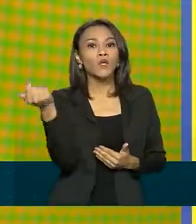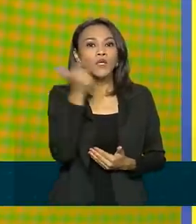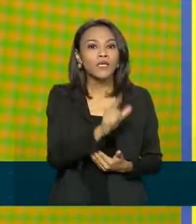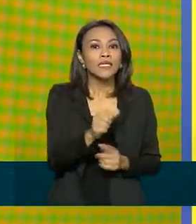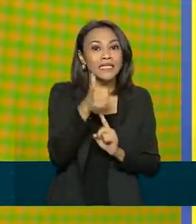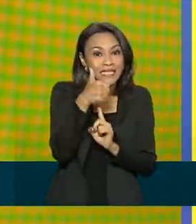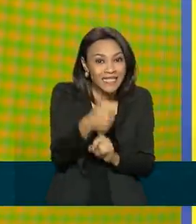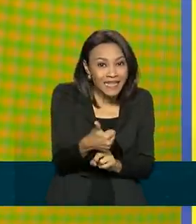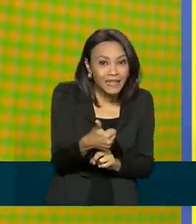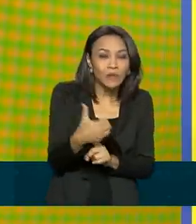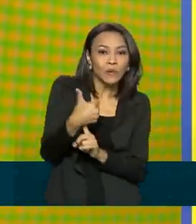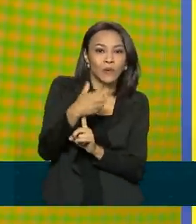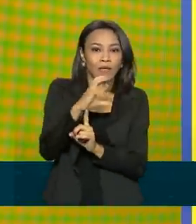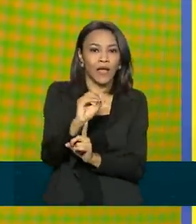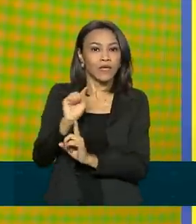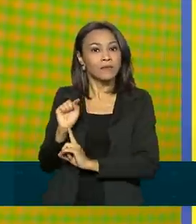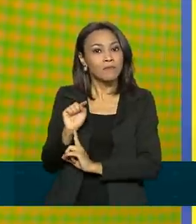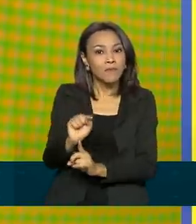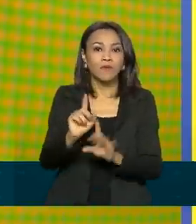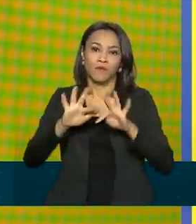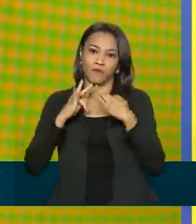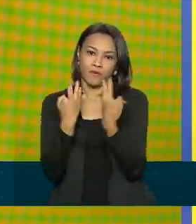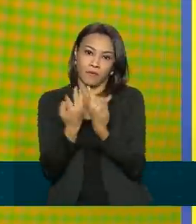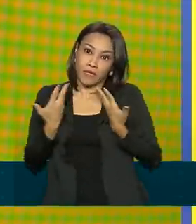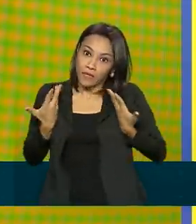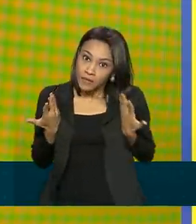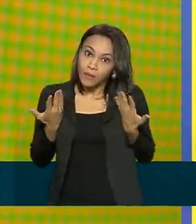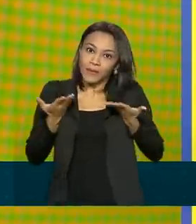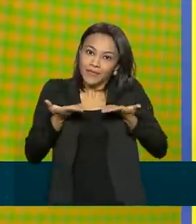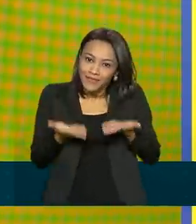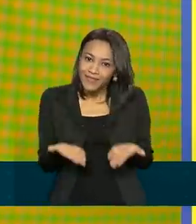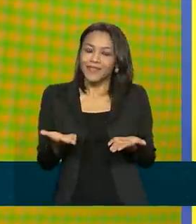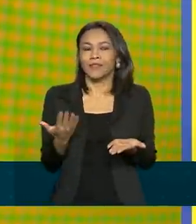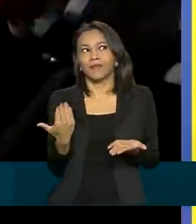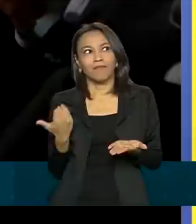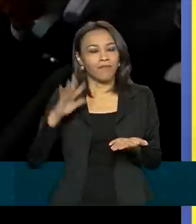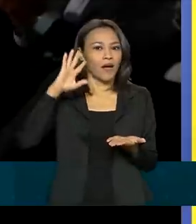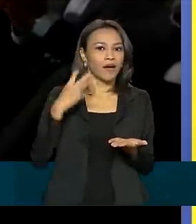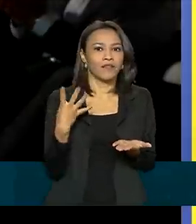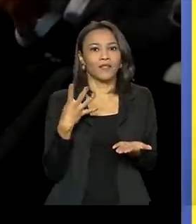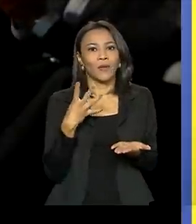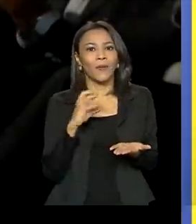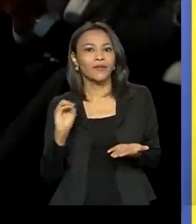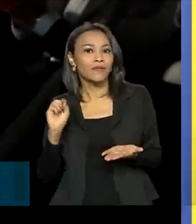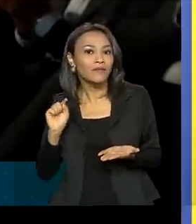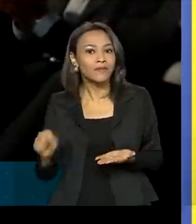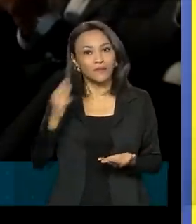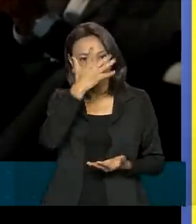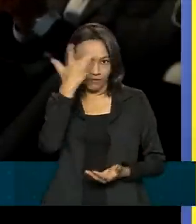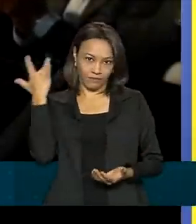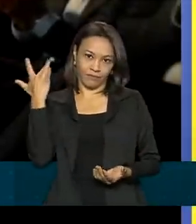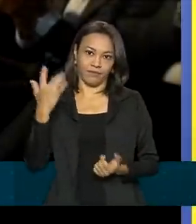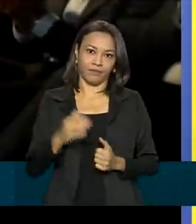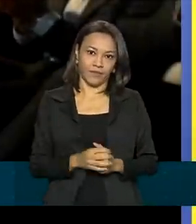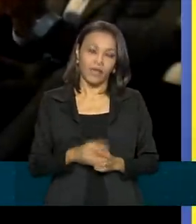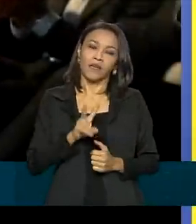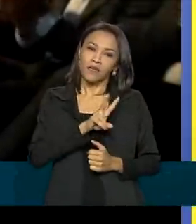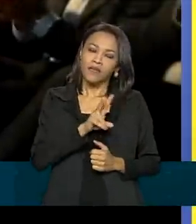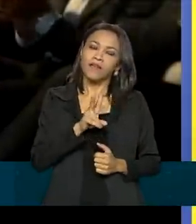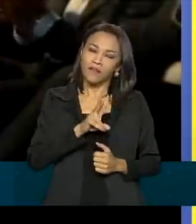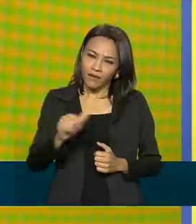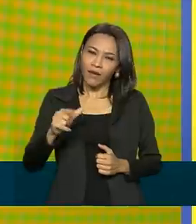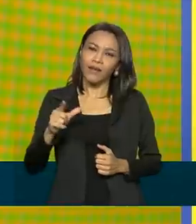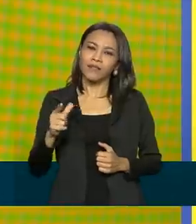mil famílias. Então, isso, são mais de 400 mil pessoas que estarão